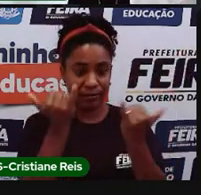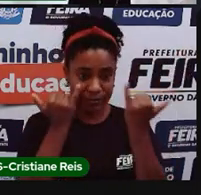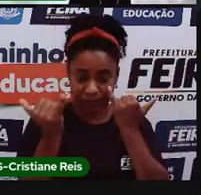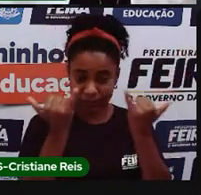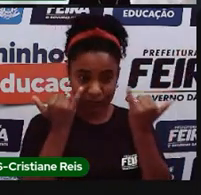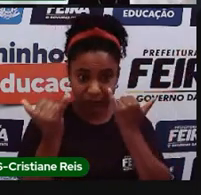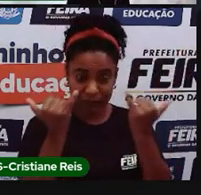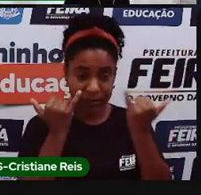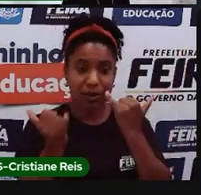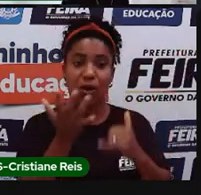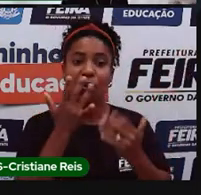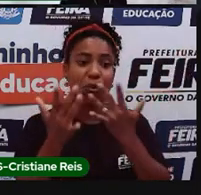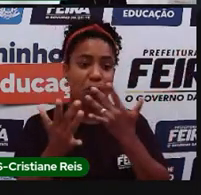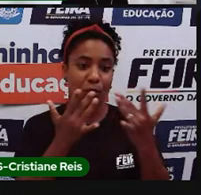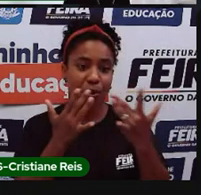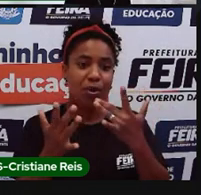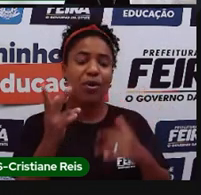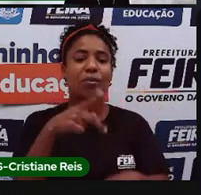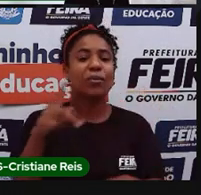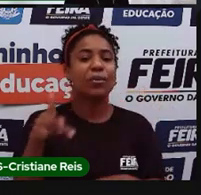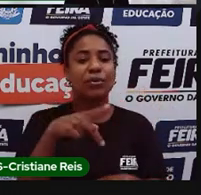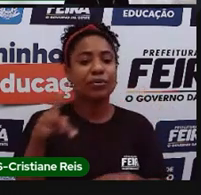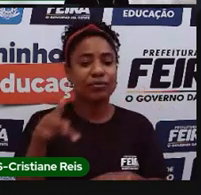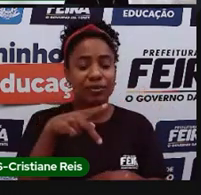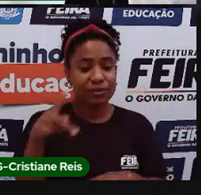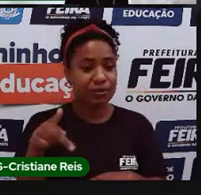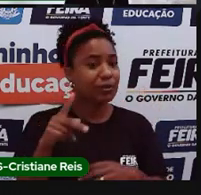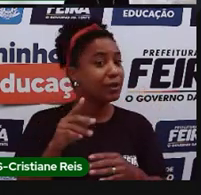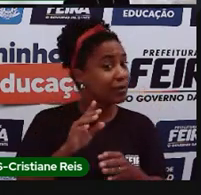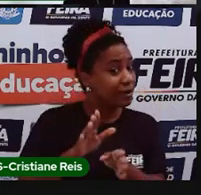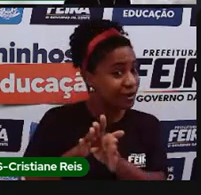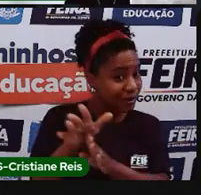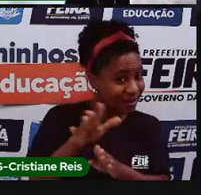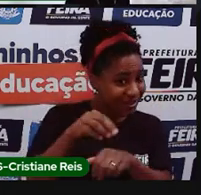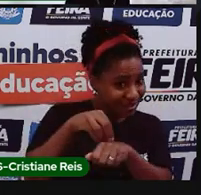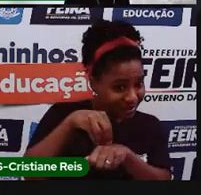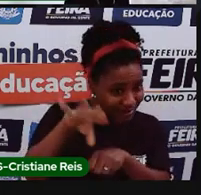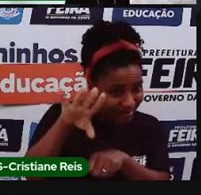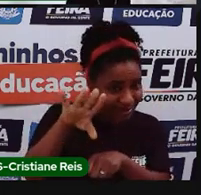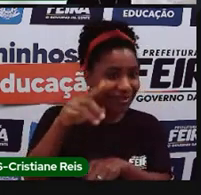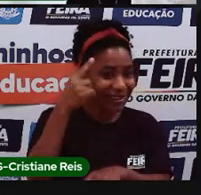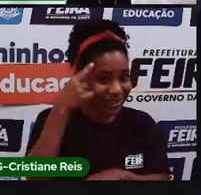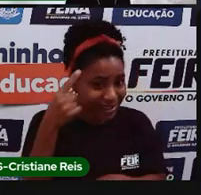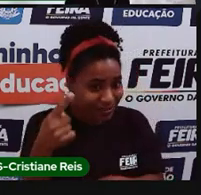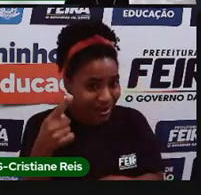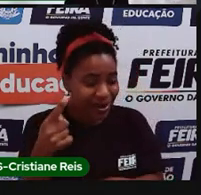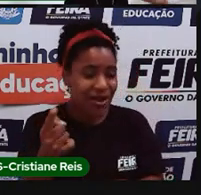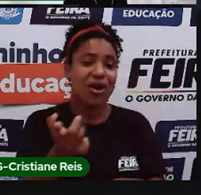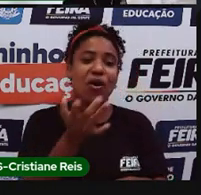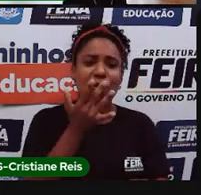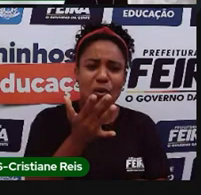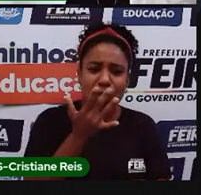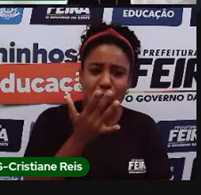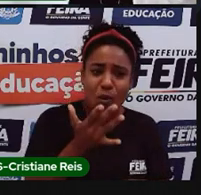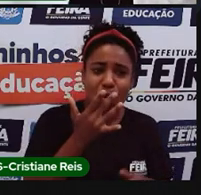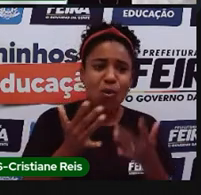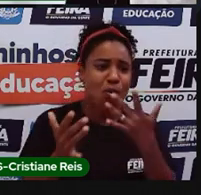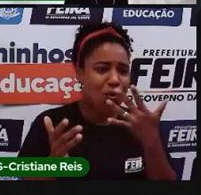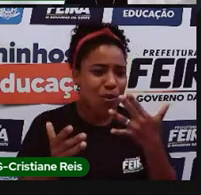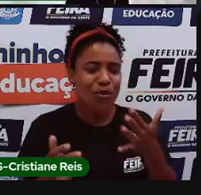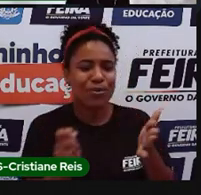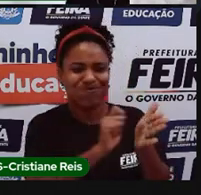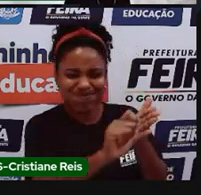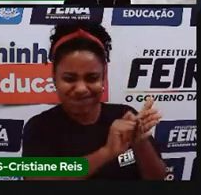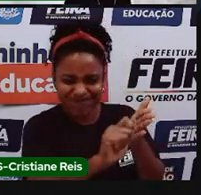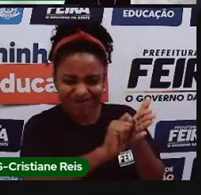através das cores, o professor sempre chama atenção assim, olha, pintem com cores bastante diferentes umas